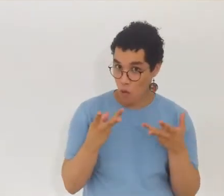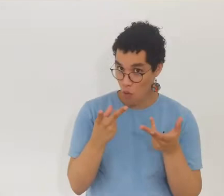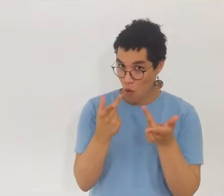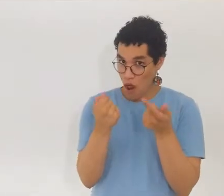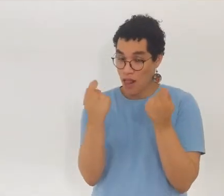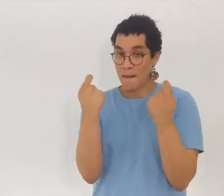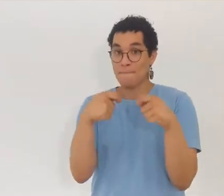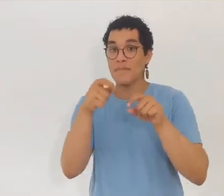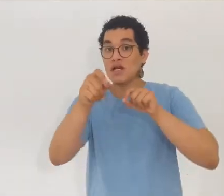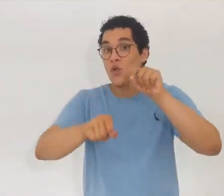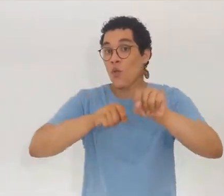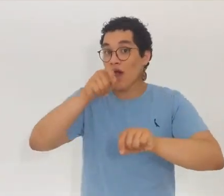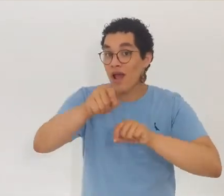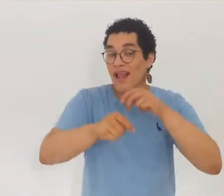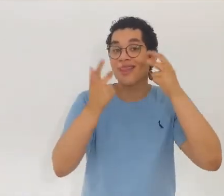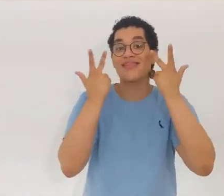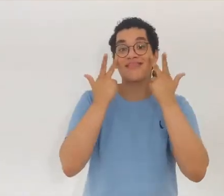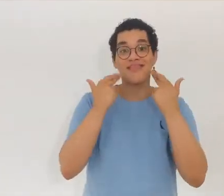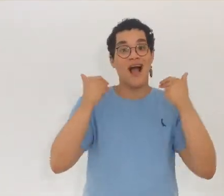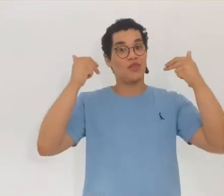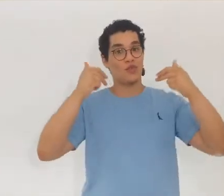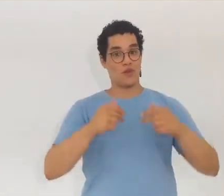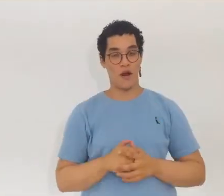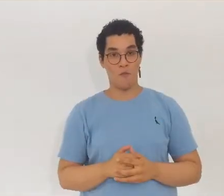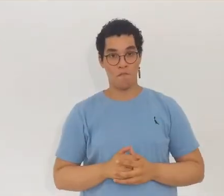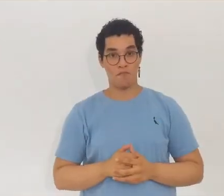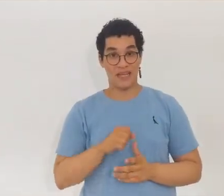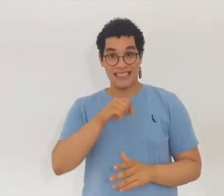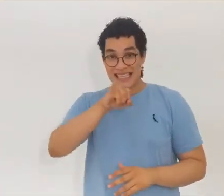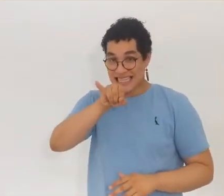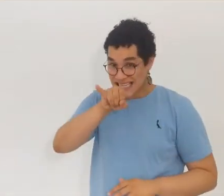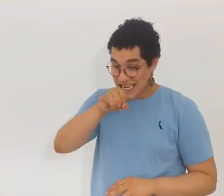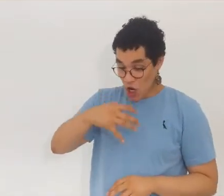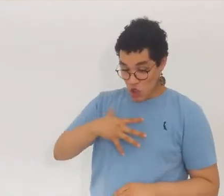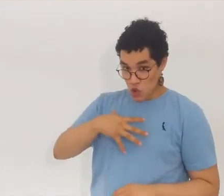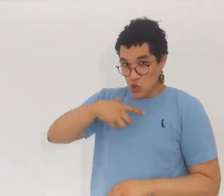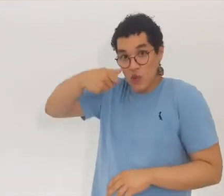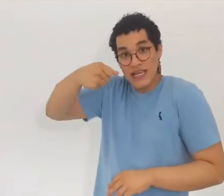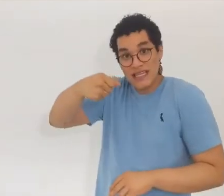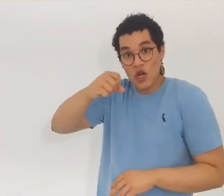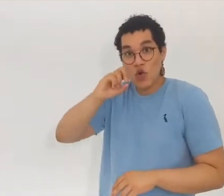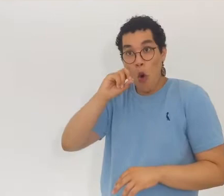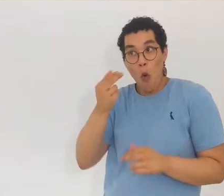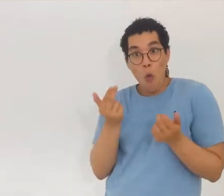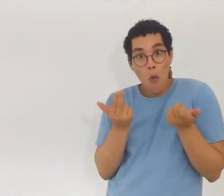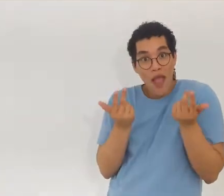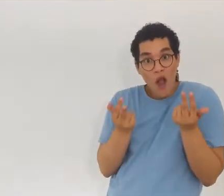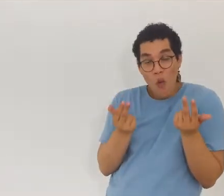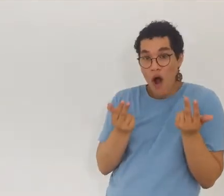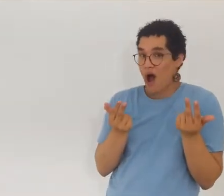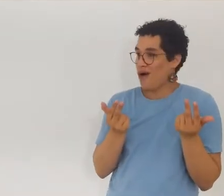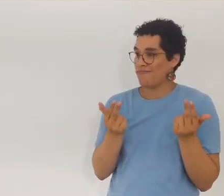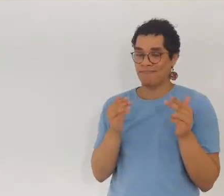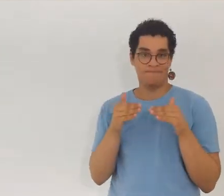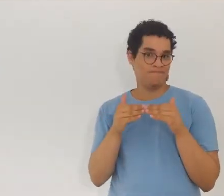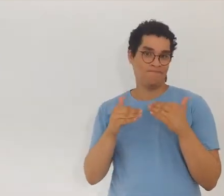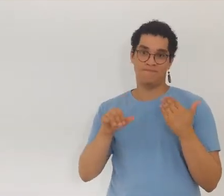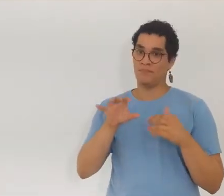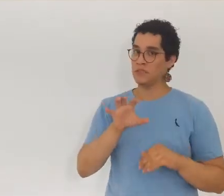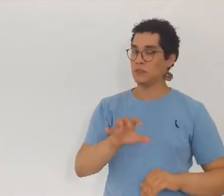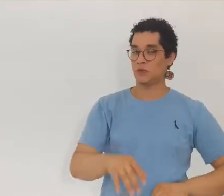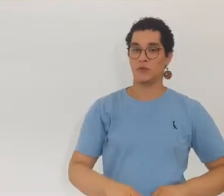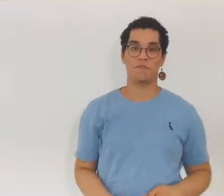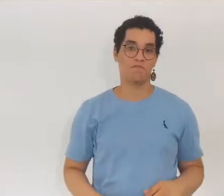ser uma boa morte, ela precisa ser natural. Ou seja, um suicídio ou algo similar